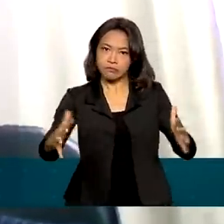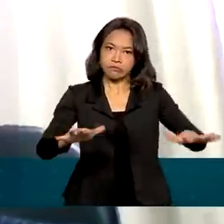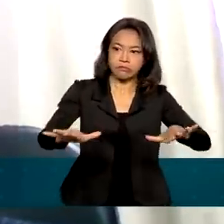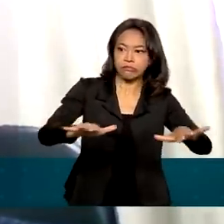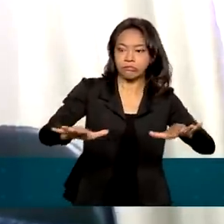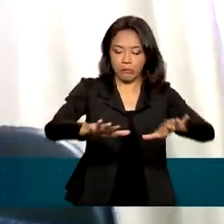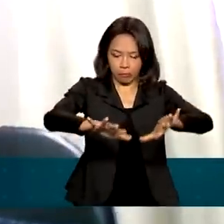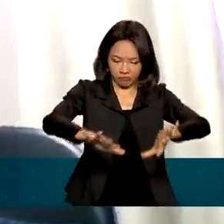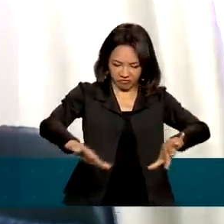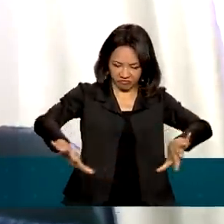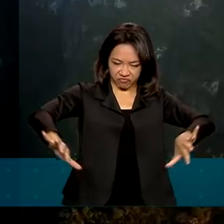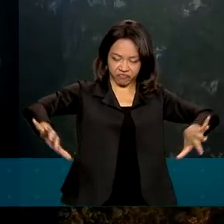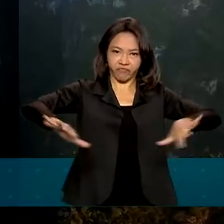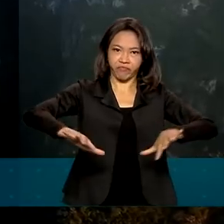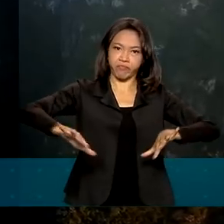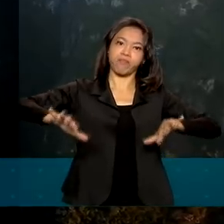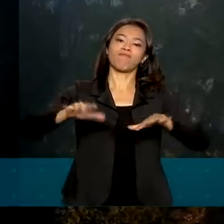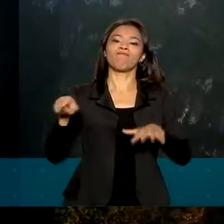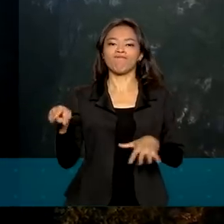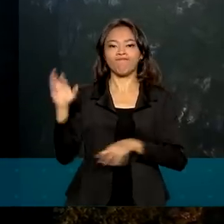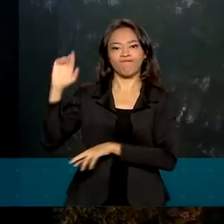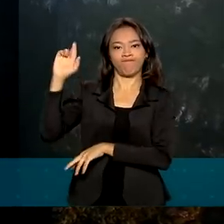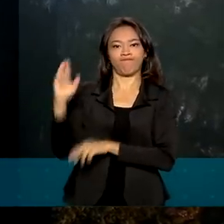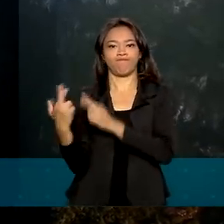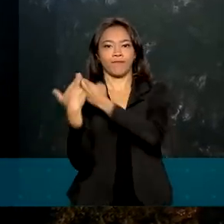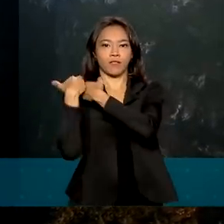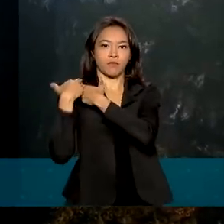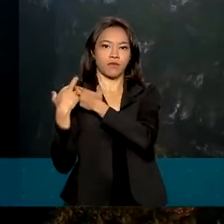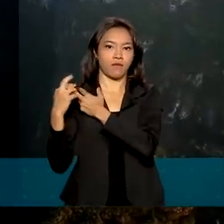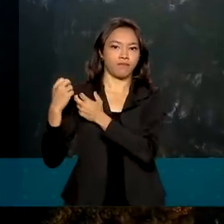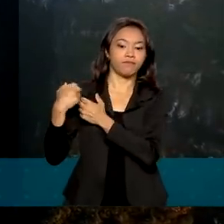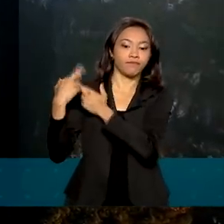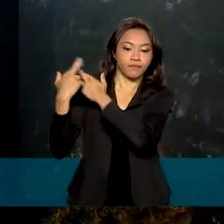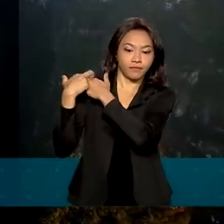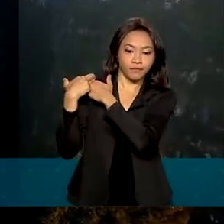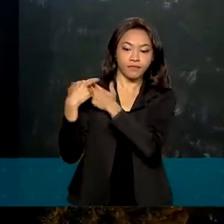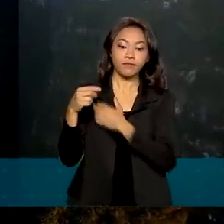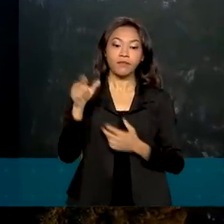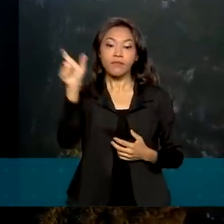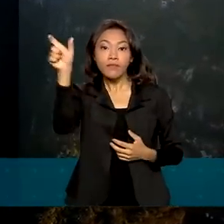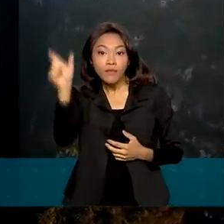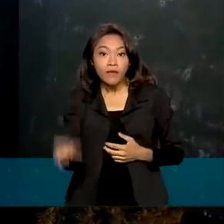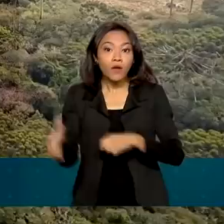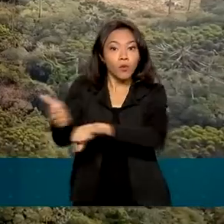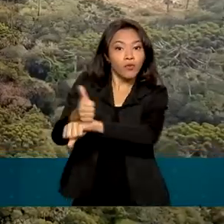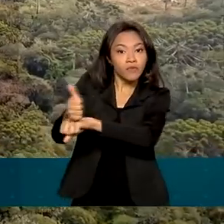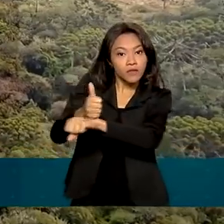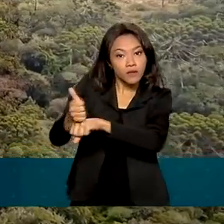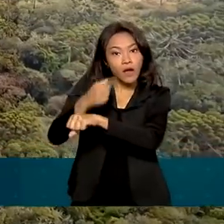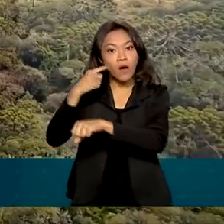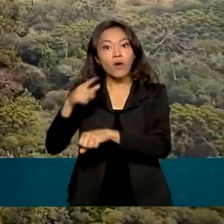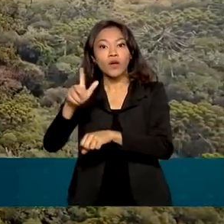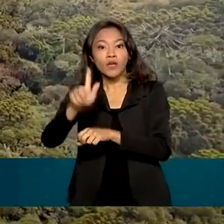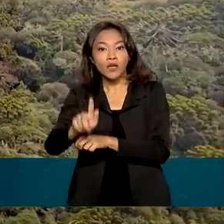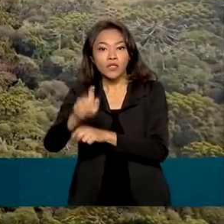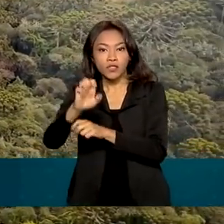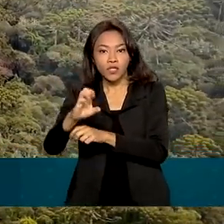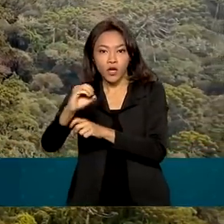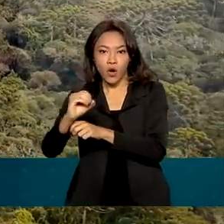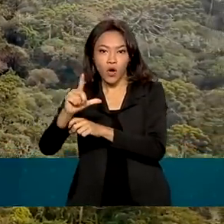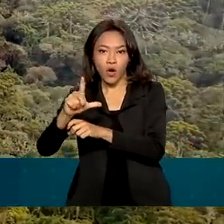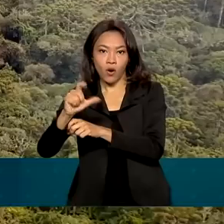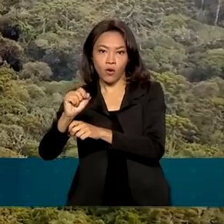a abertura dessas fraturas. O Serviço Geológico do Brasil é o órgão que faz esses estudos, mas apenas de áreas